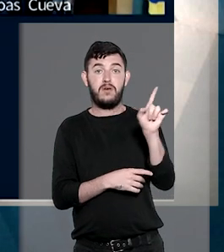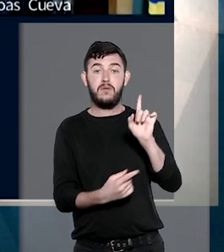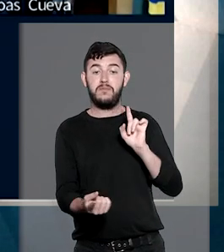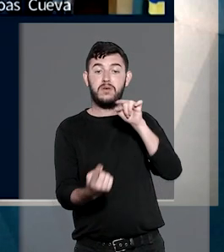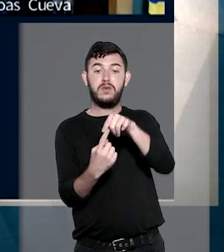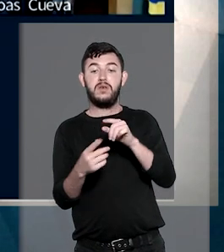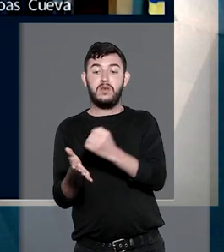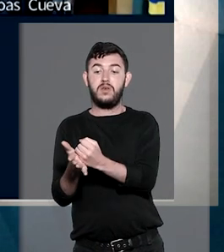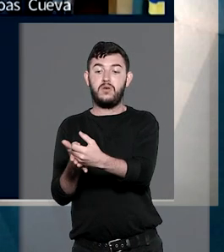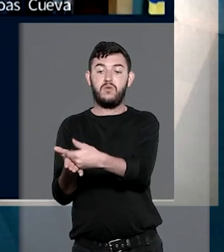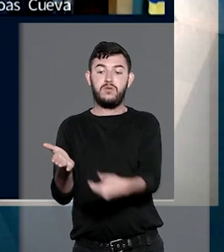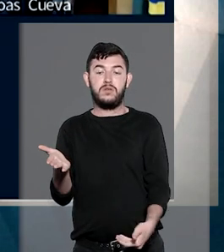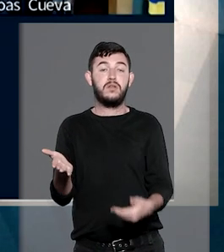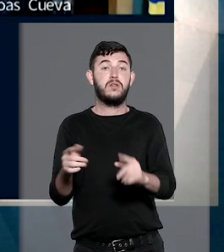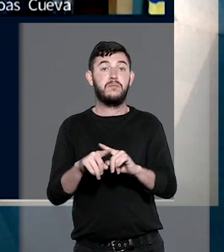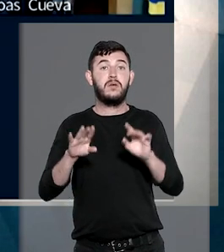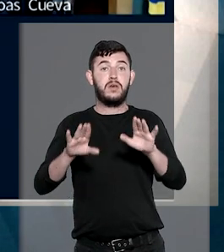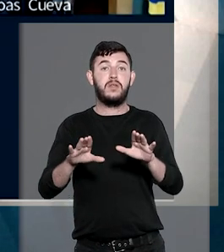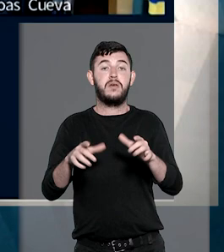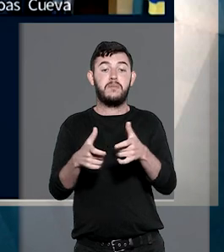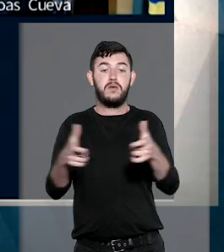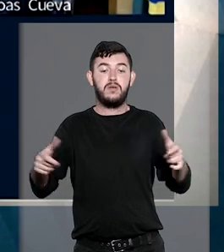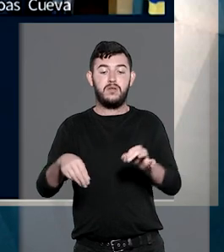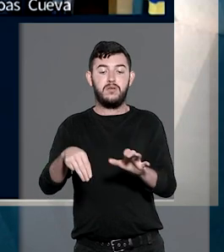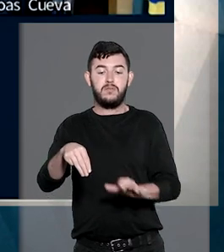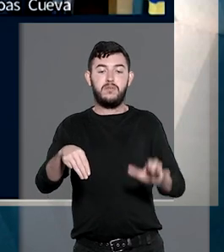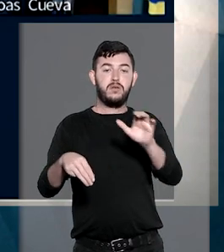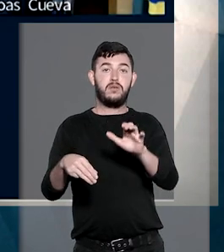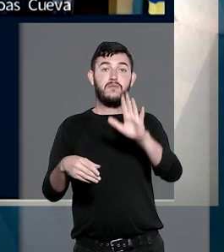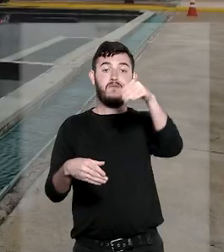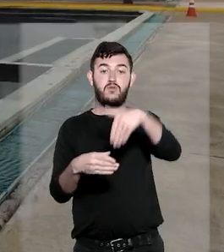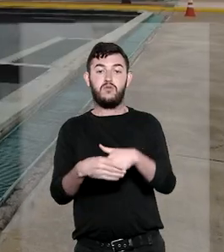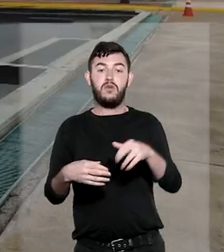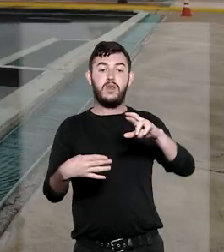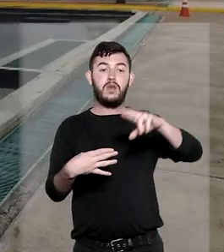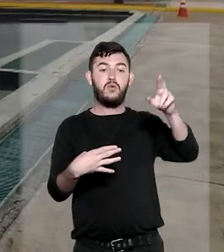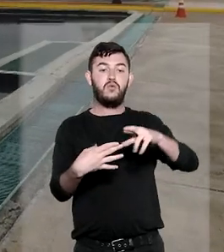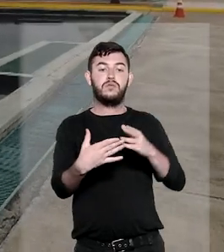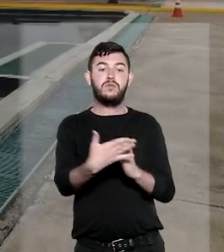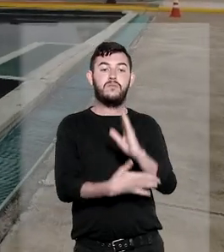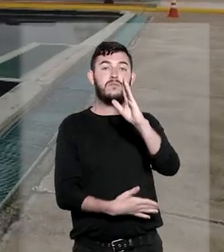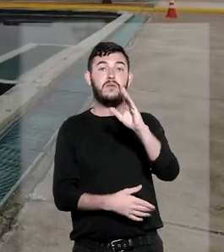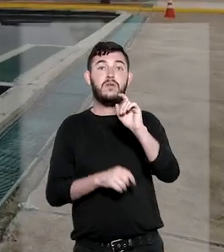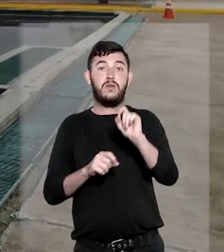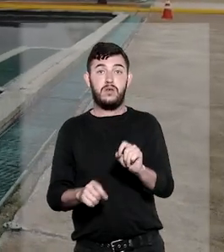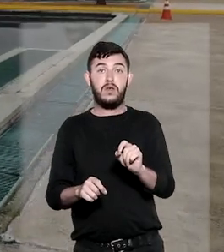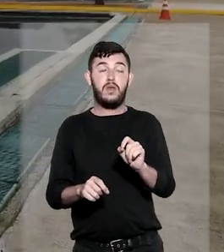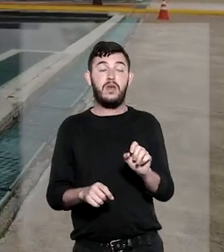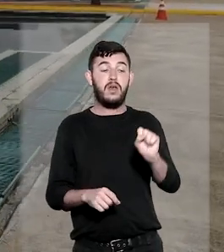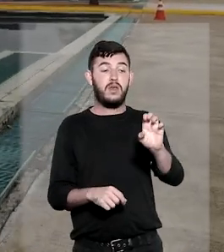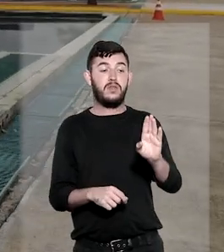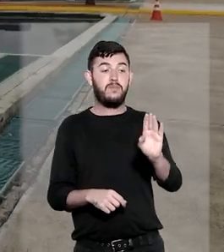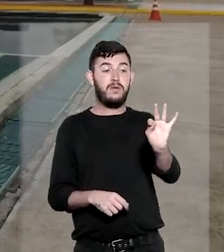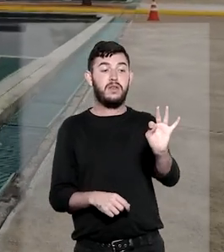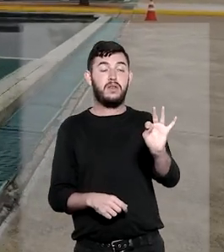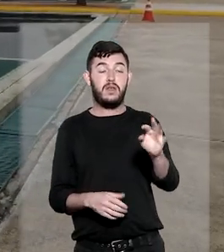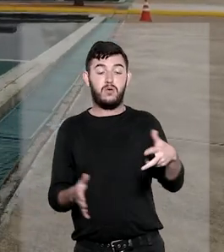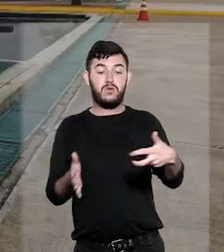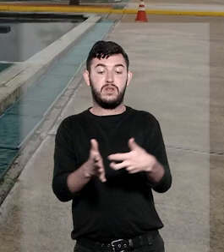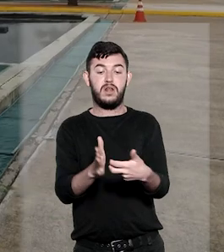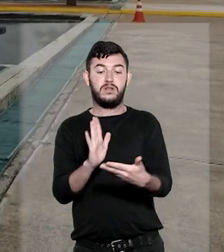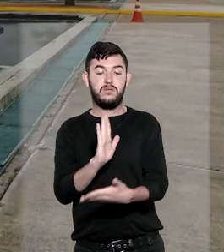Assim, por maioria, a turma deu provimento ao recurso especial. Foi afastada a condenação do SBT e